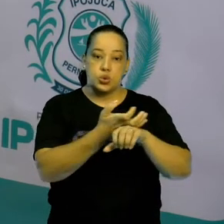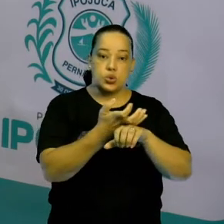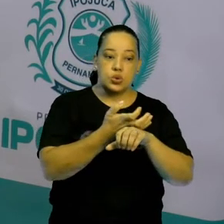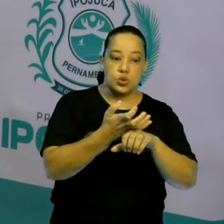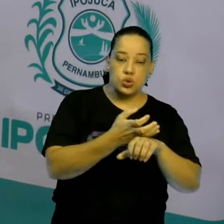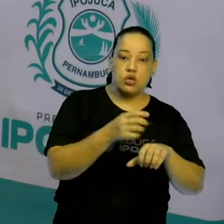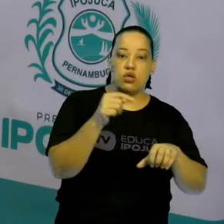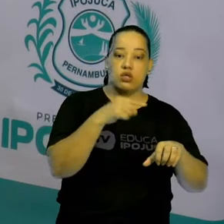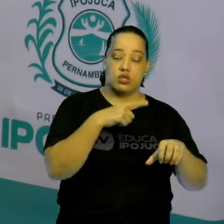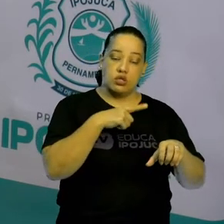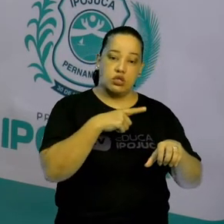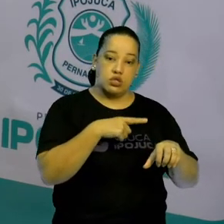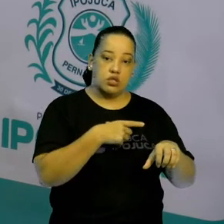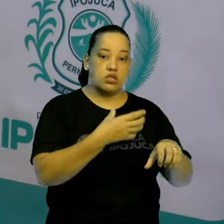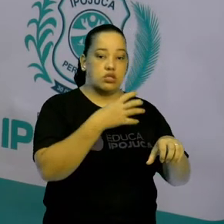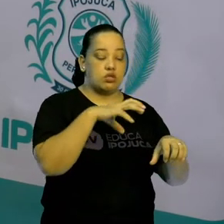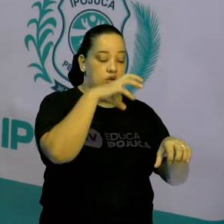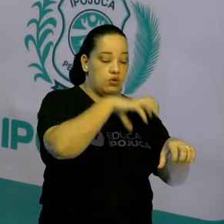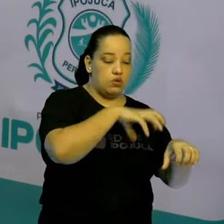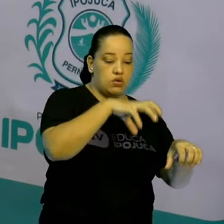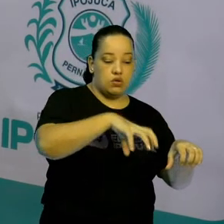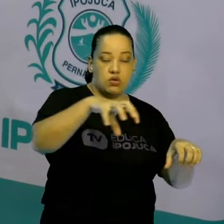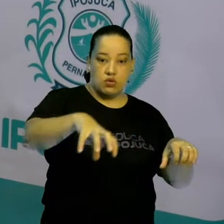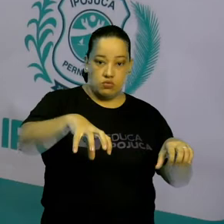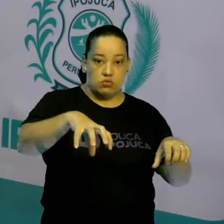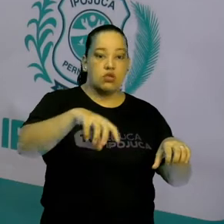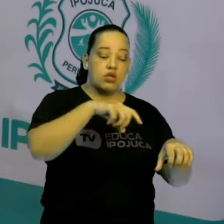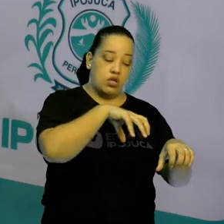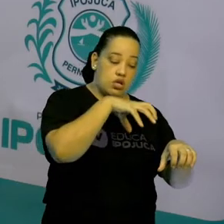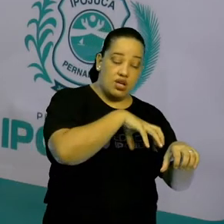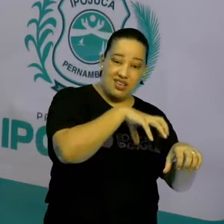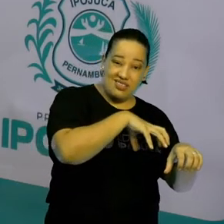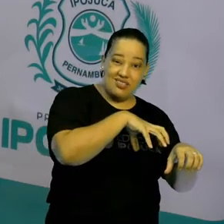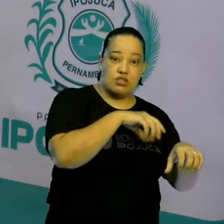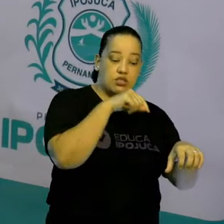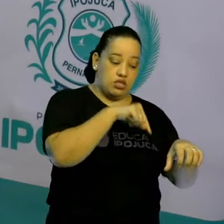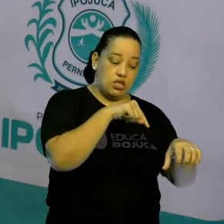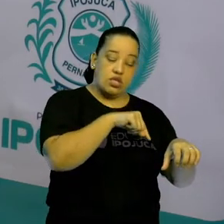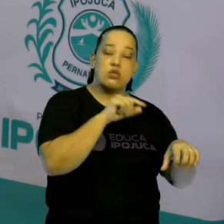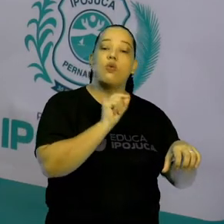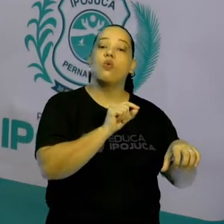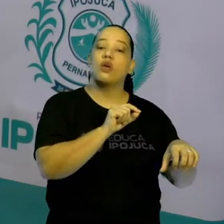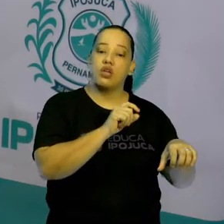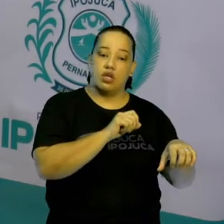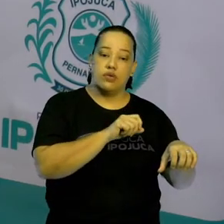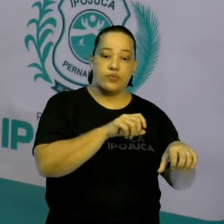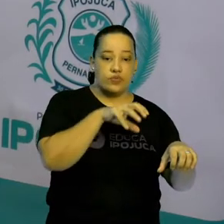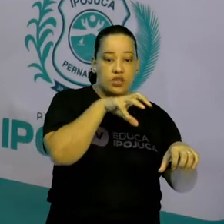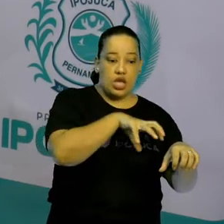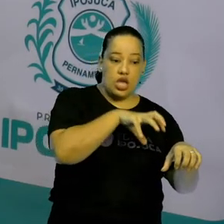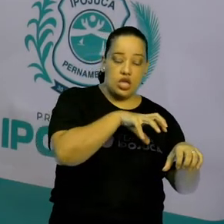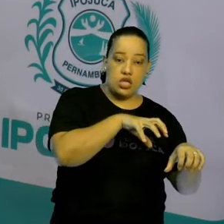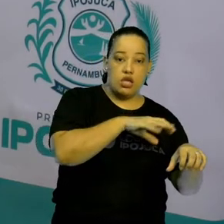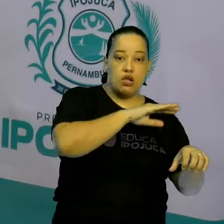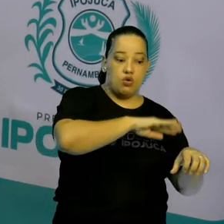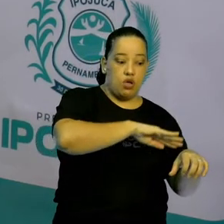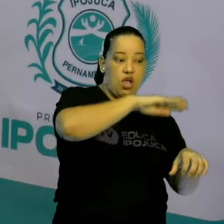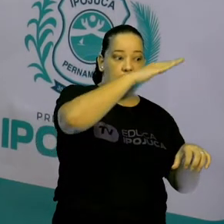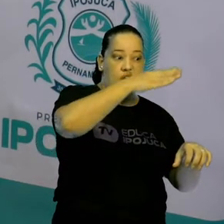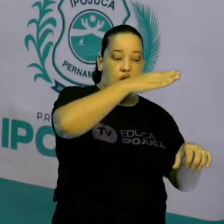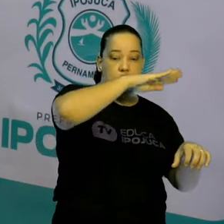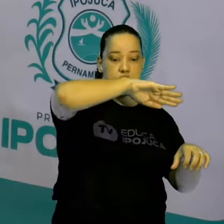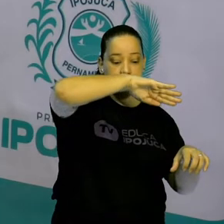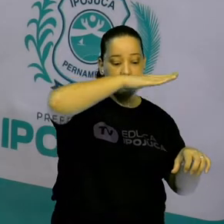savana, campeste e florestais. Savana é aquela simples. Nem é tão alta, nem tão